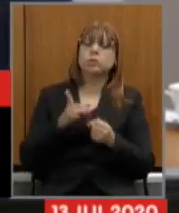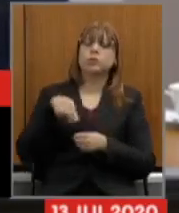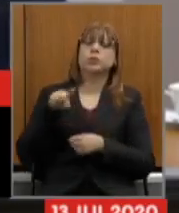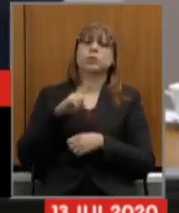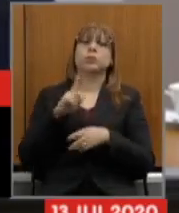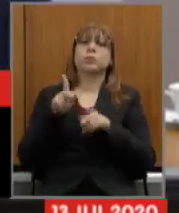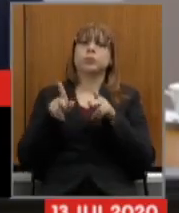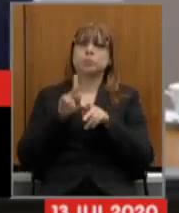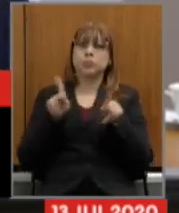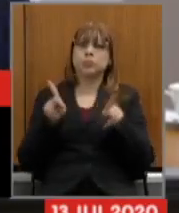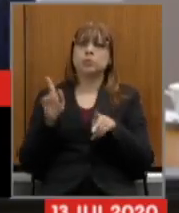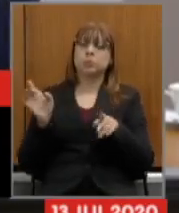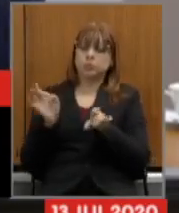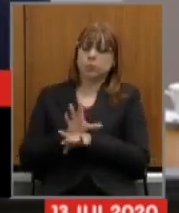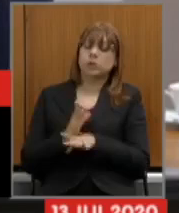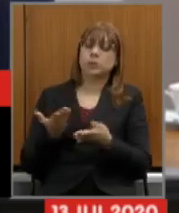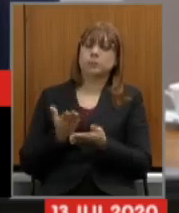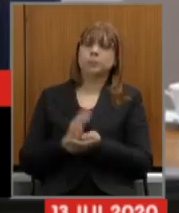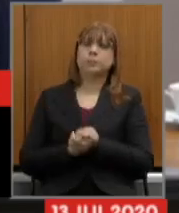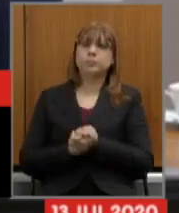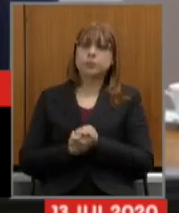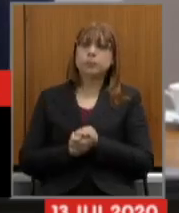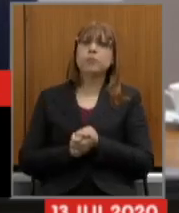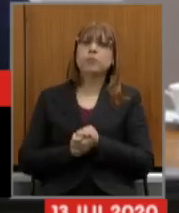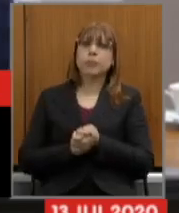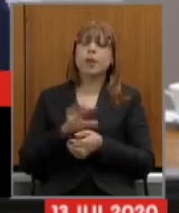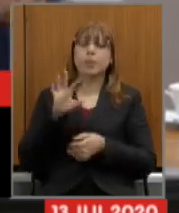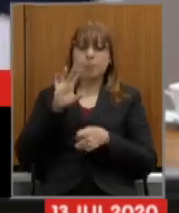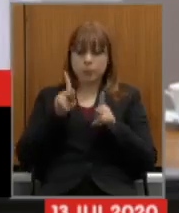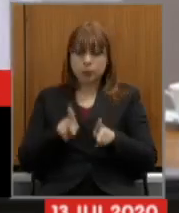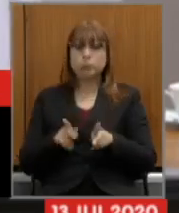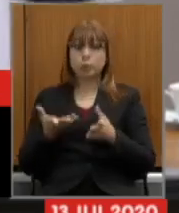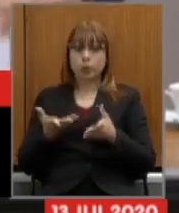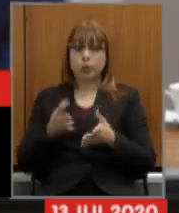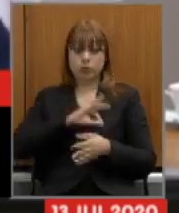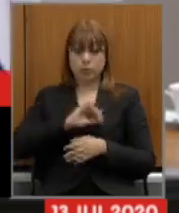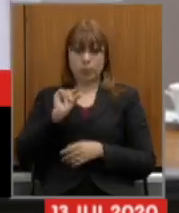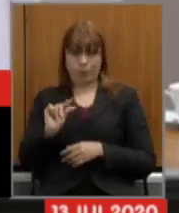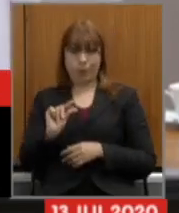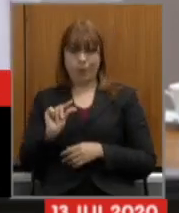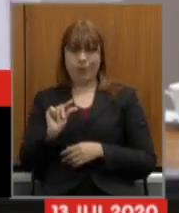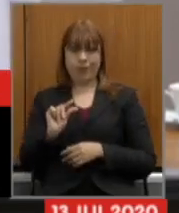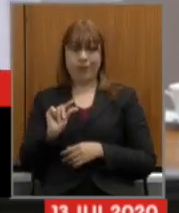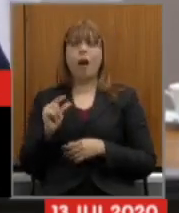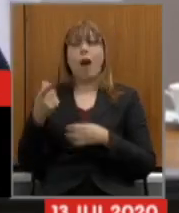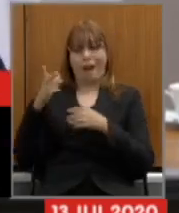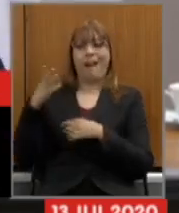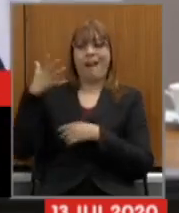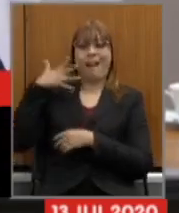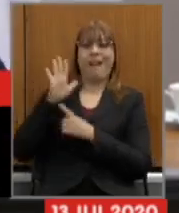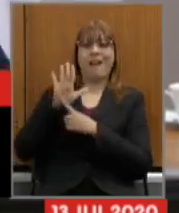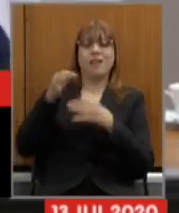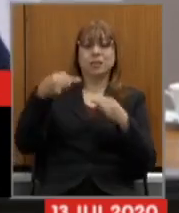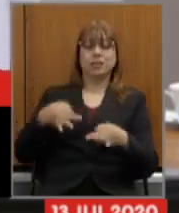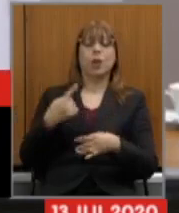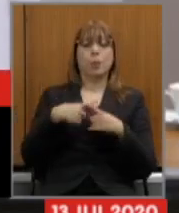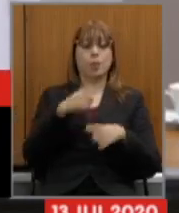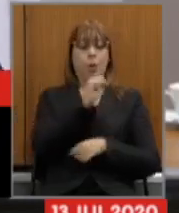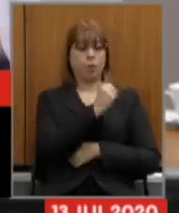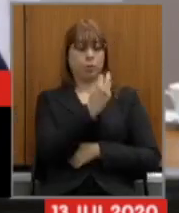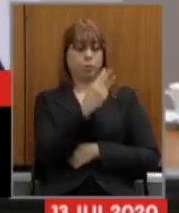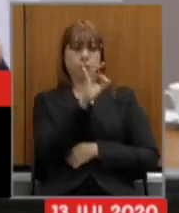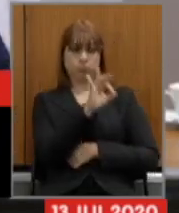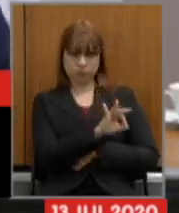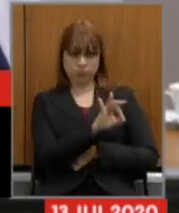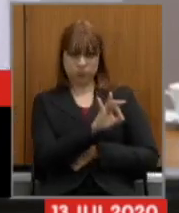reforma para concluir ela atinge quem ganha menos aí o powerpoint trouxe certinho se 83%